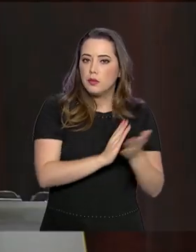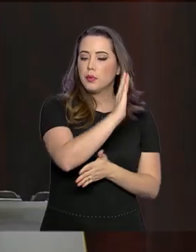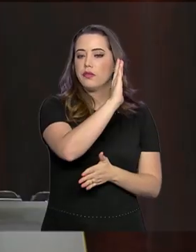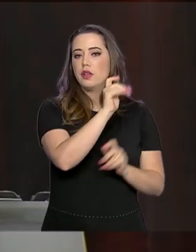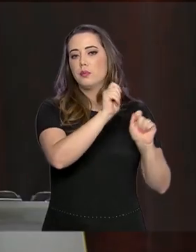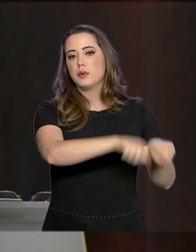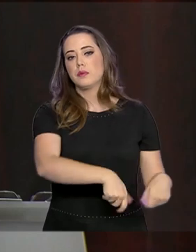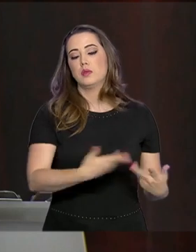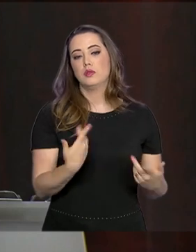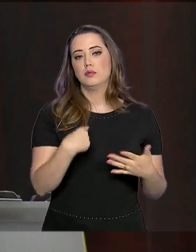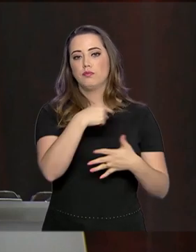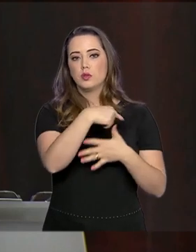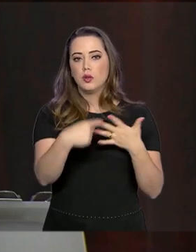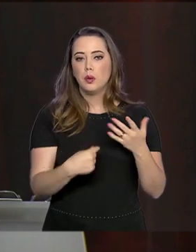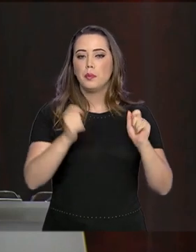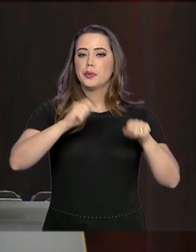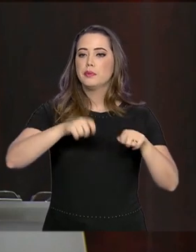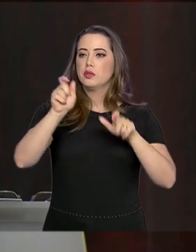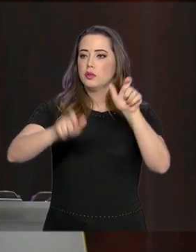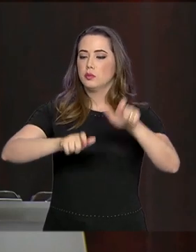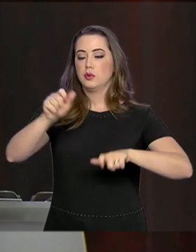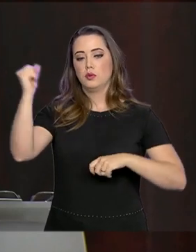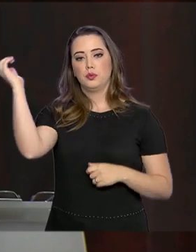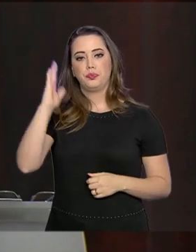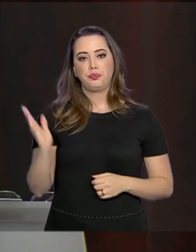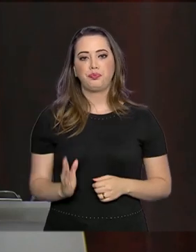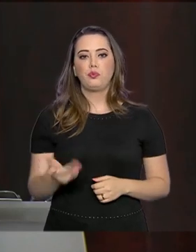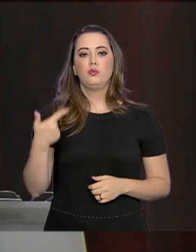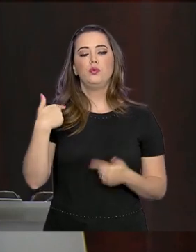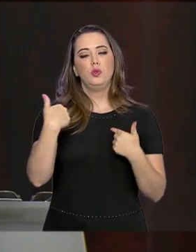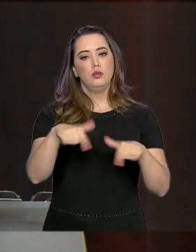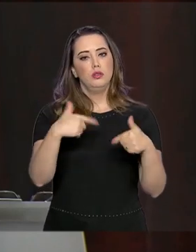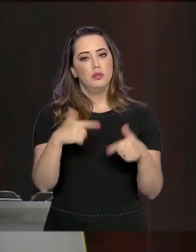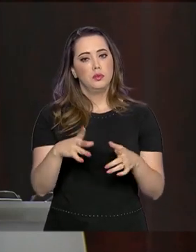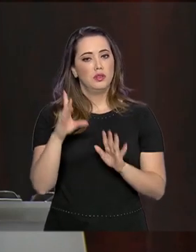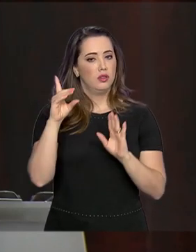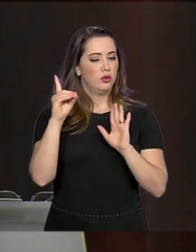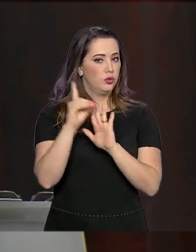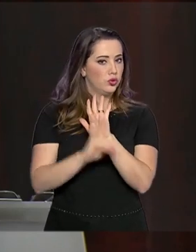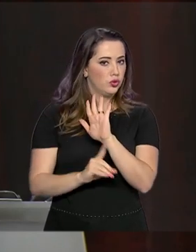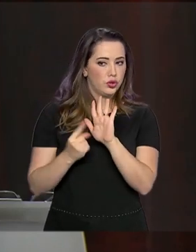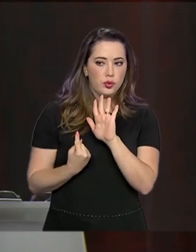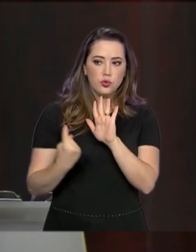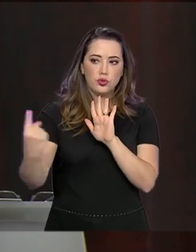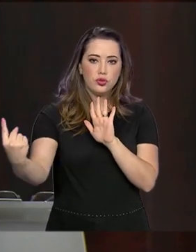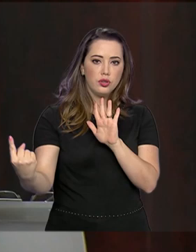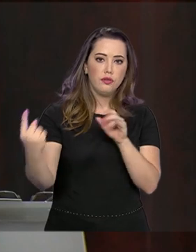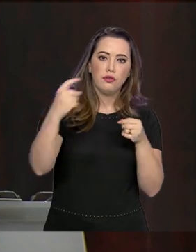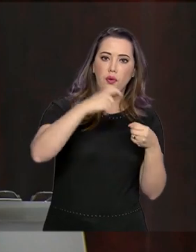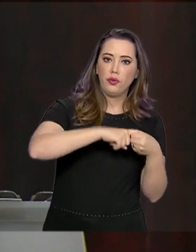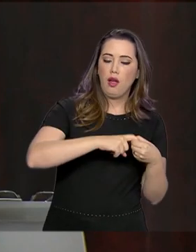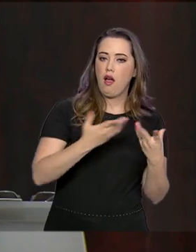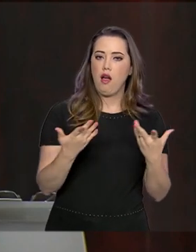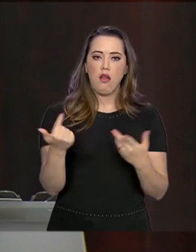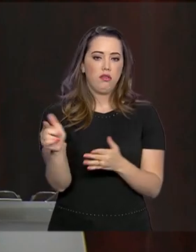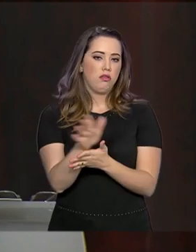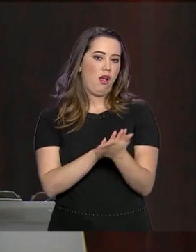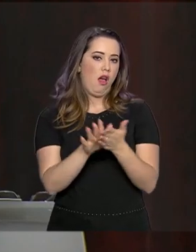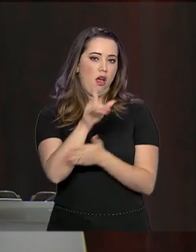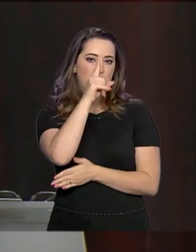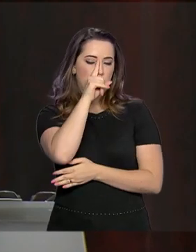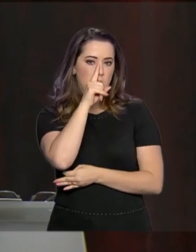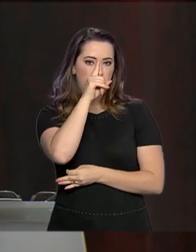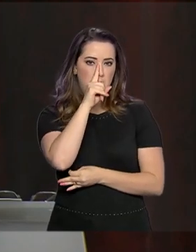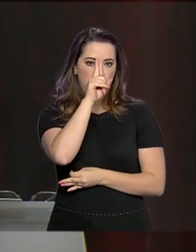Medidas que assegurem ao cidadão brasileiro exercer seu direito de ir e vir, sem riscos de